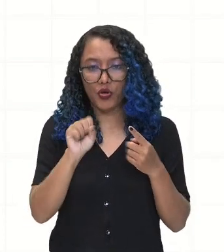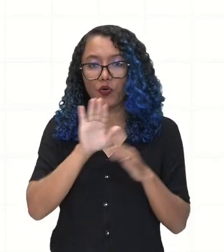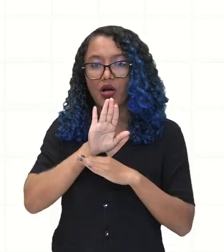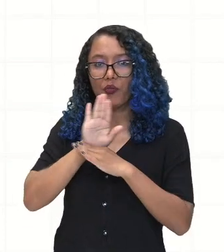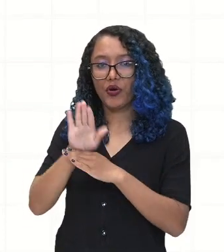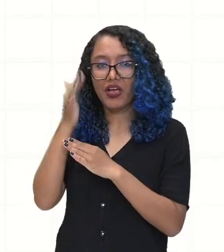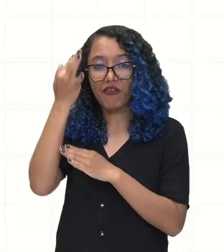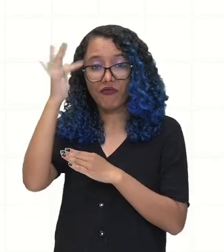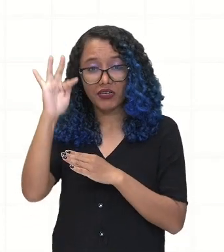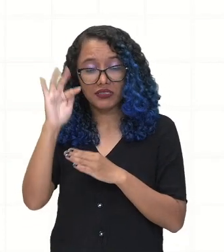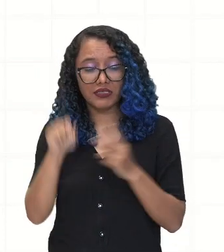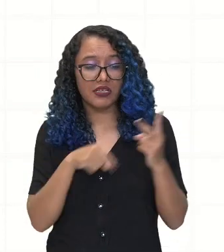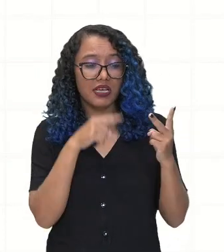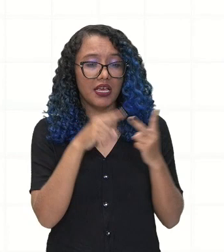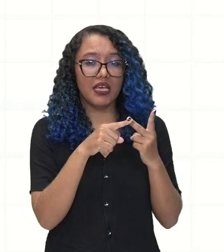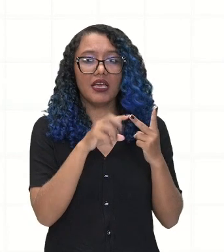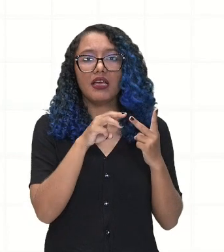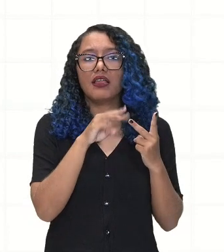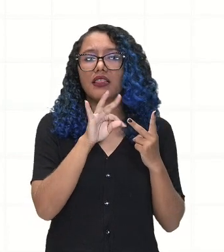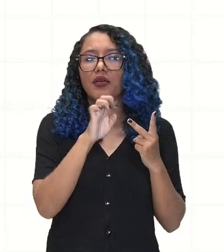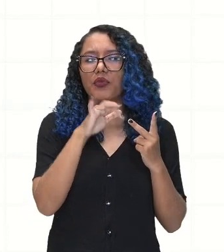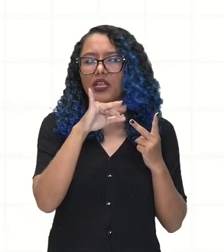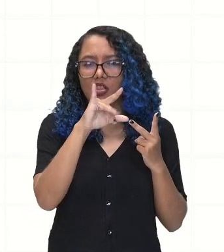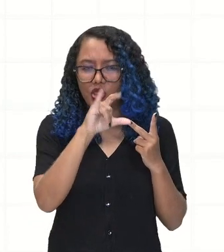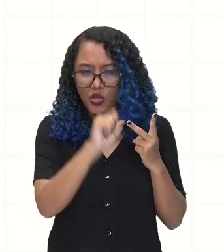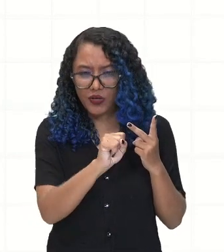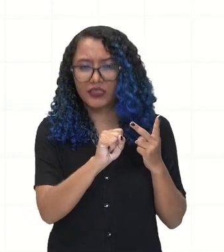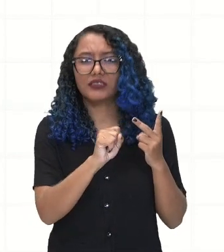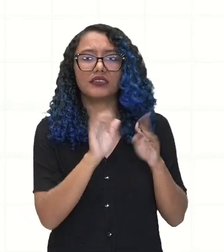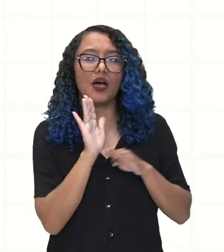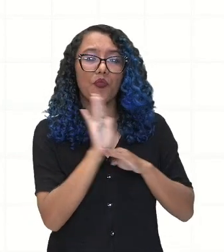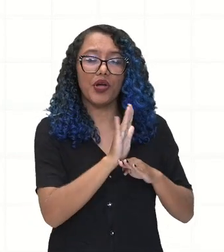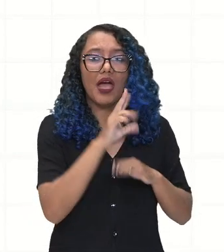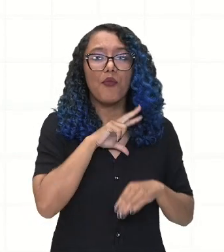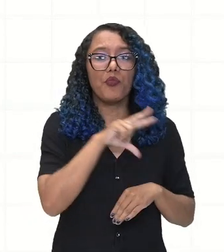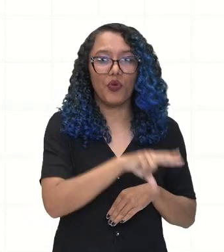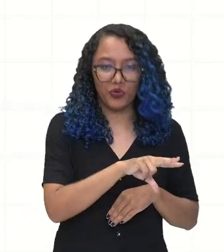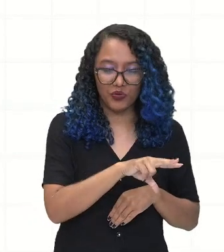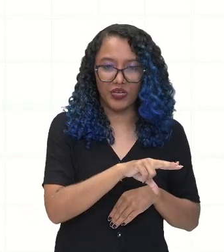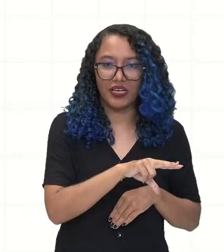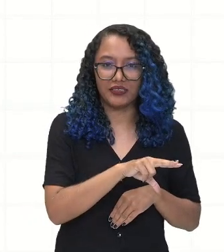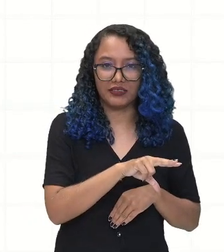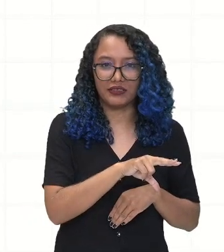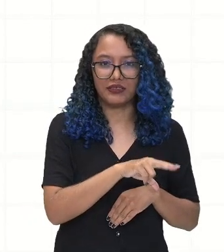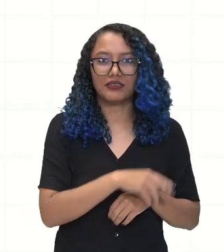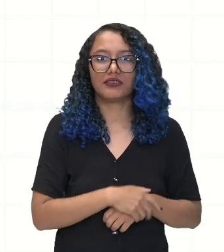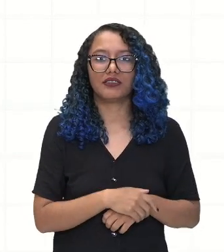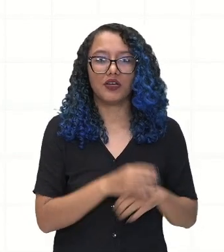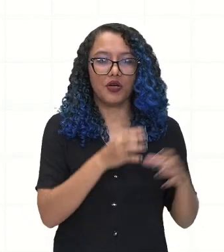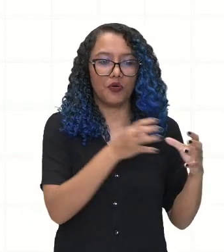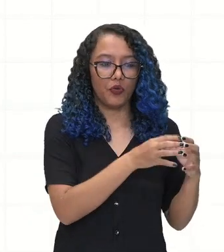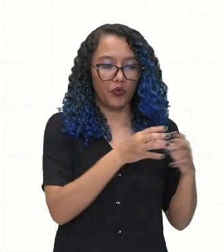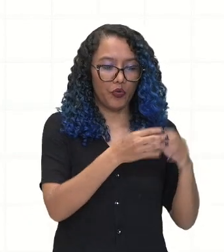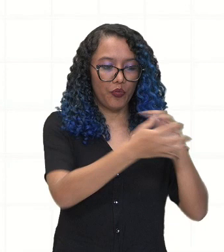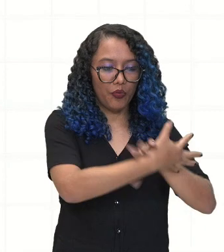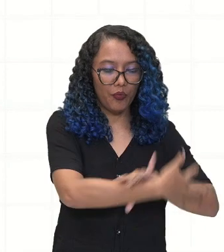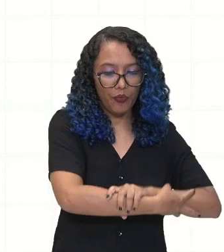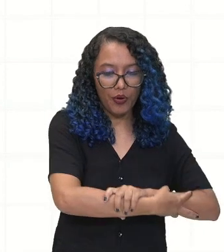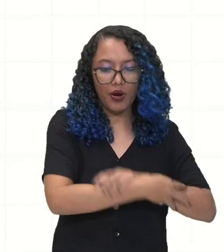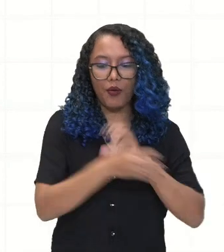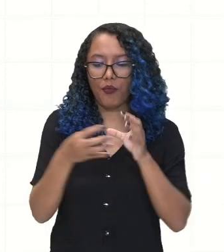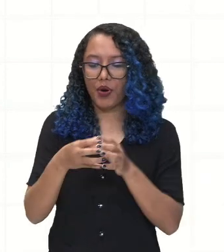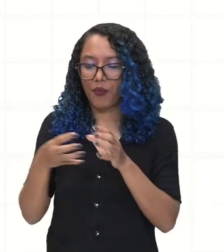lado, eu tenho os temiminóis, que apoiavam os portugueses. Mas por que eles estavam ali brigando em lados